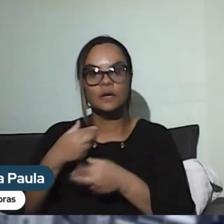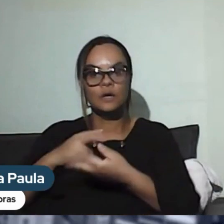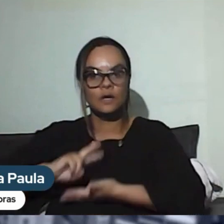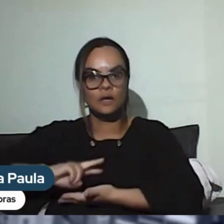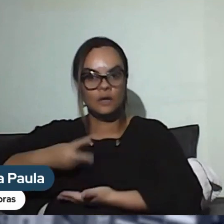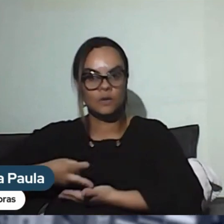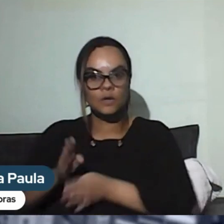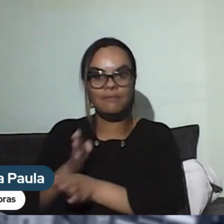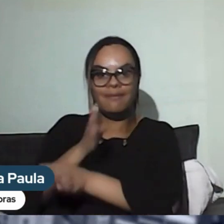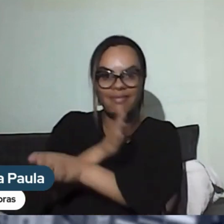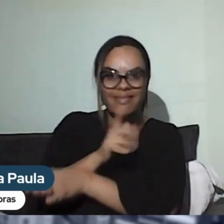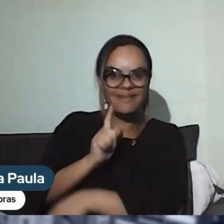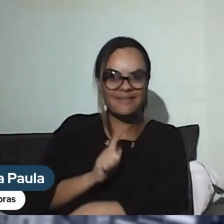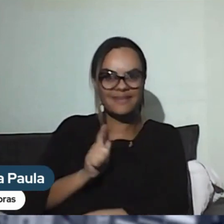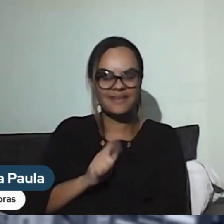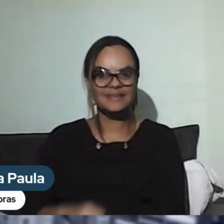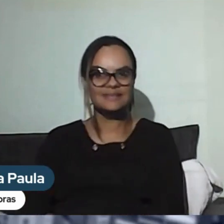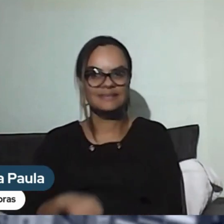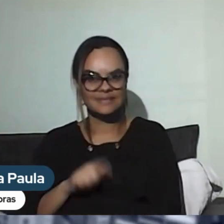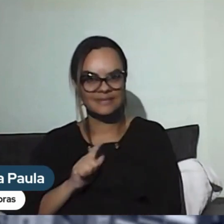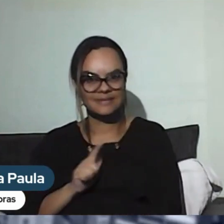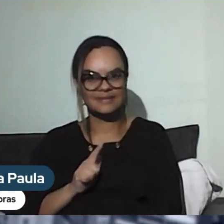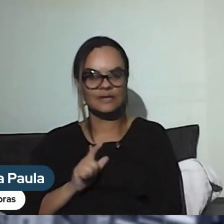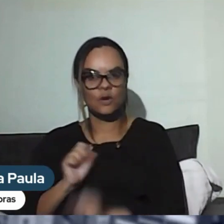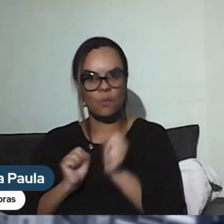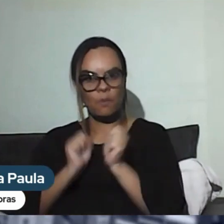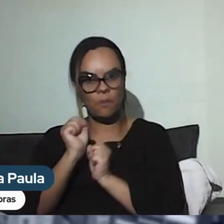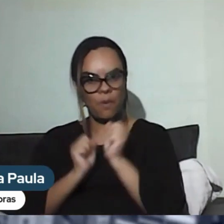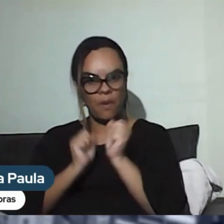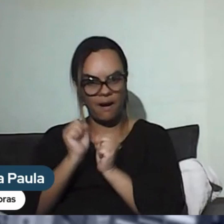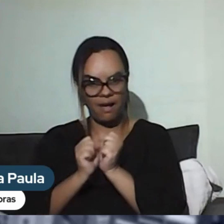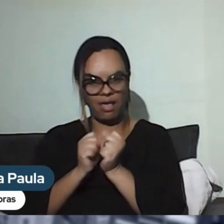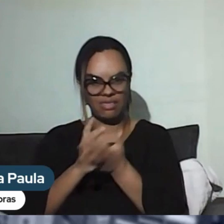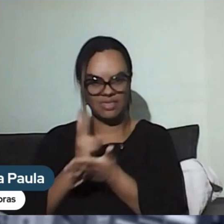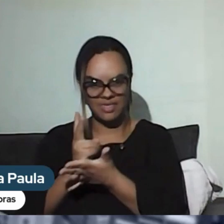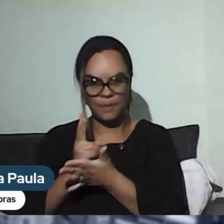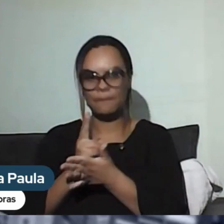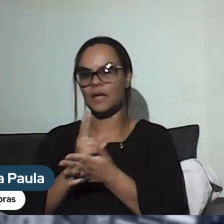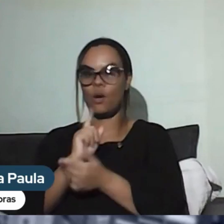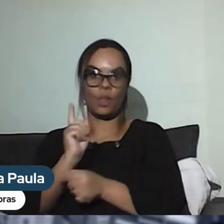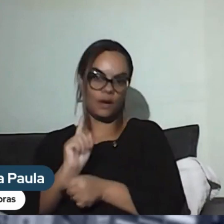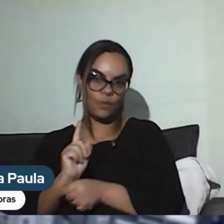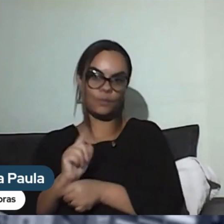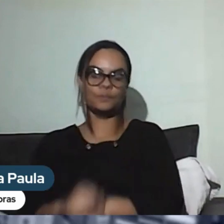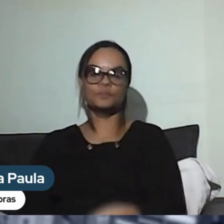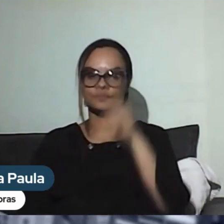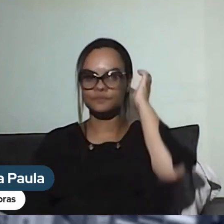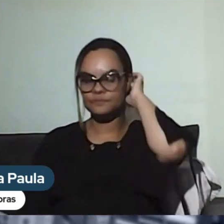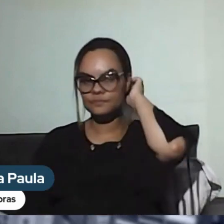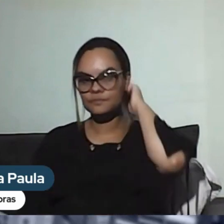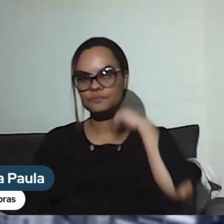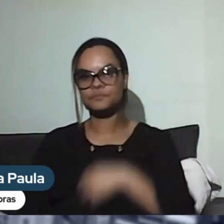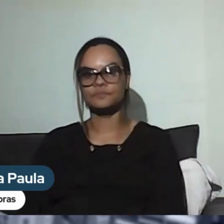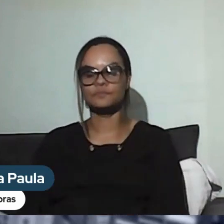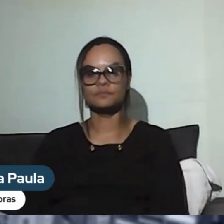tinha essa atividade esportiva intensa que levou você a vencer competições